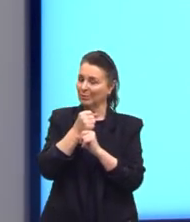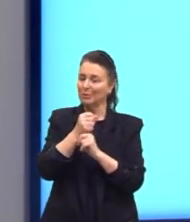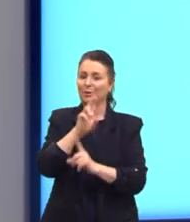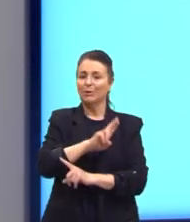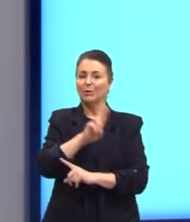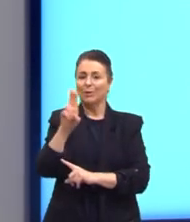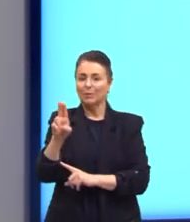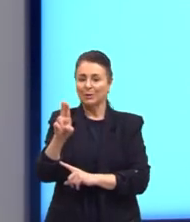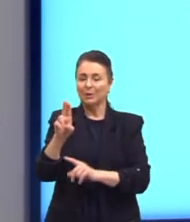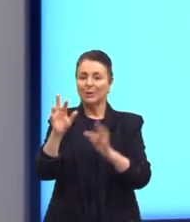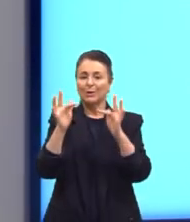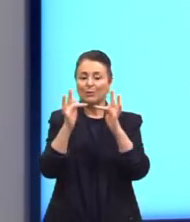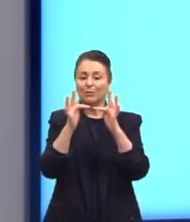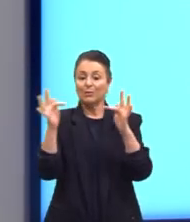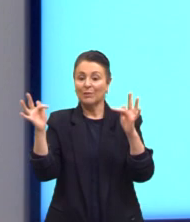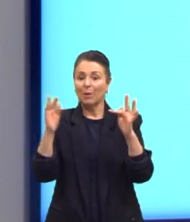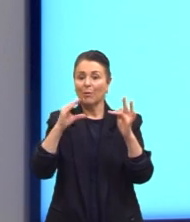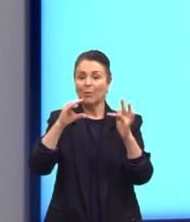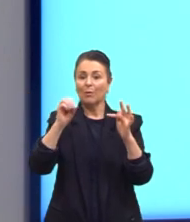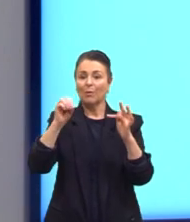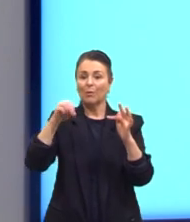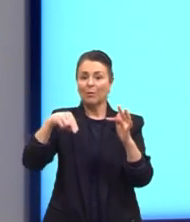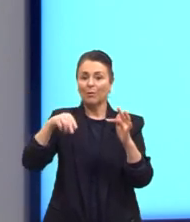chamada função constante.